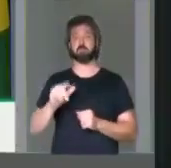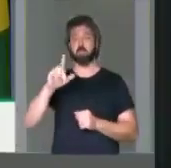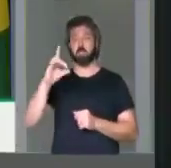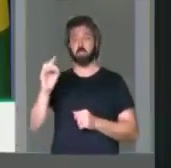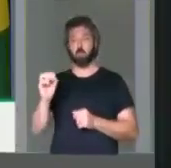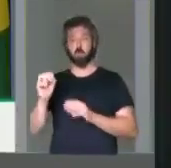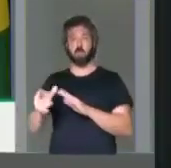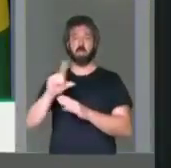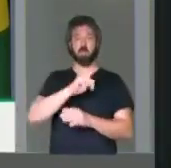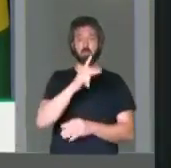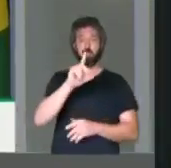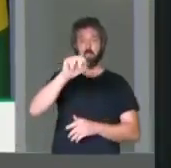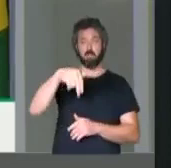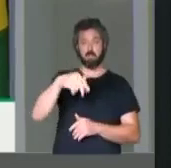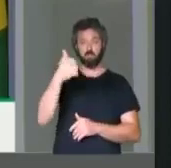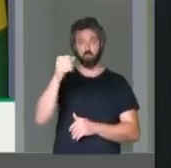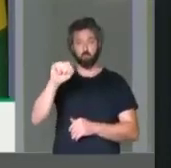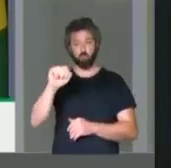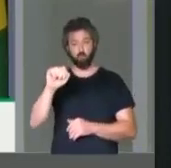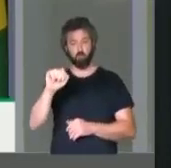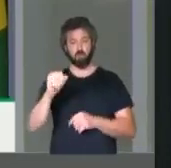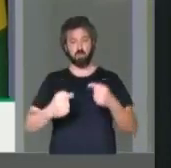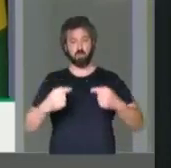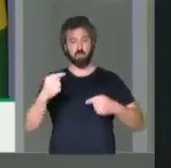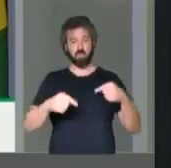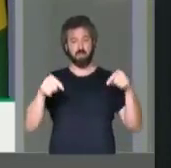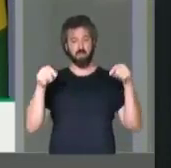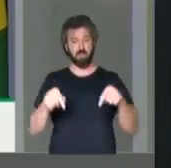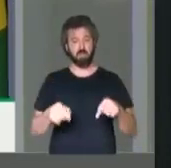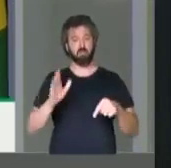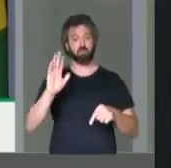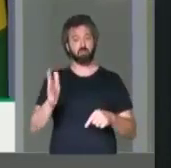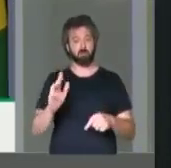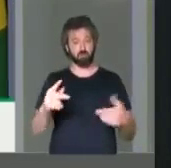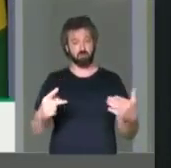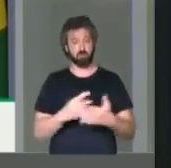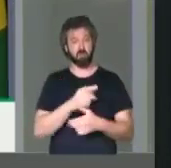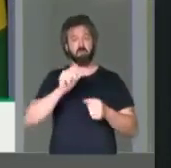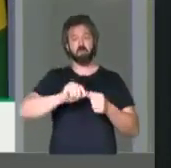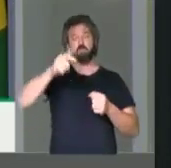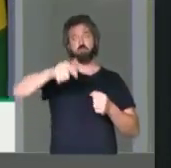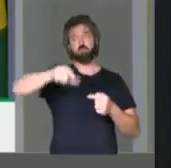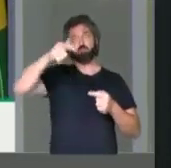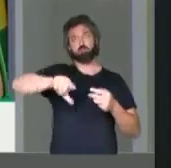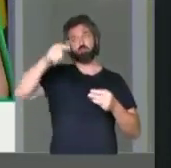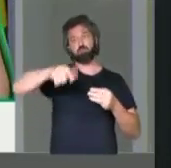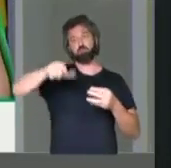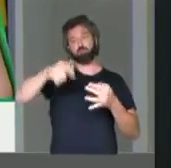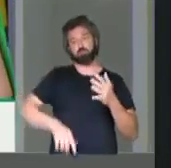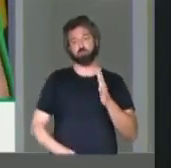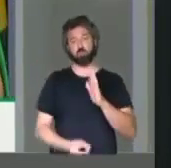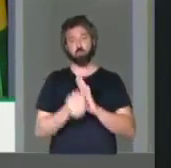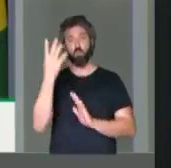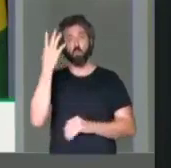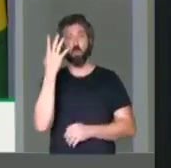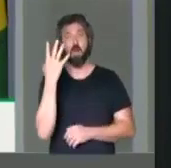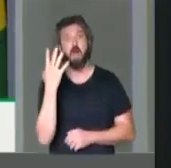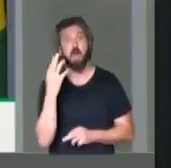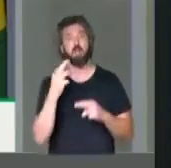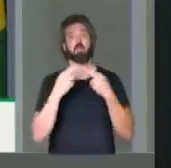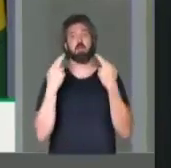nessa casa, que trata do PLN 18. Essa discussão já foi feita, refeita, feita mais uma vez, estamos na quarta